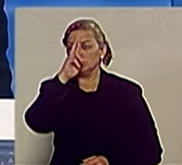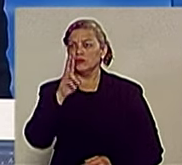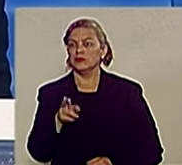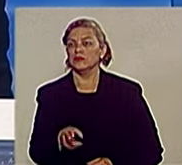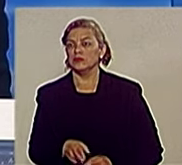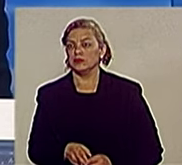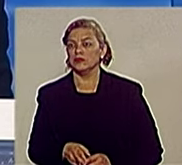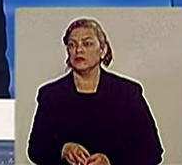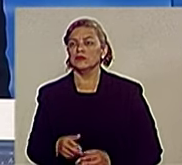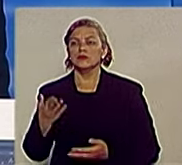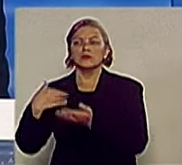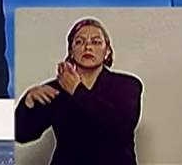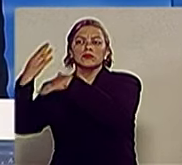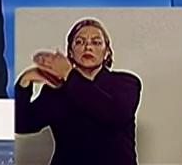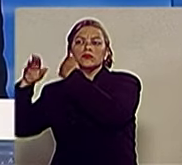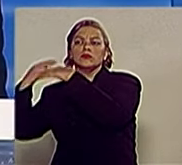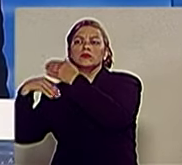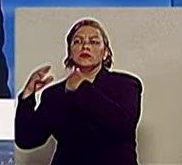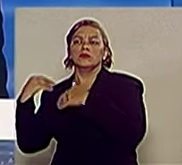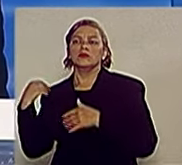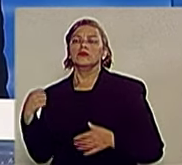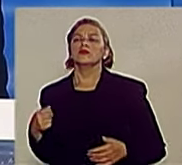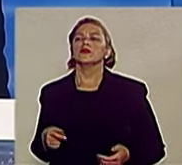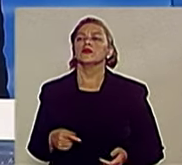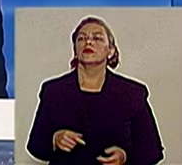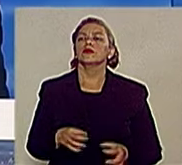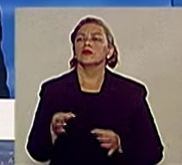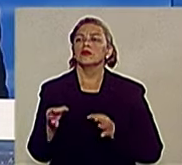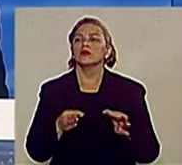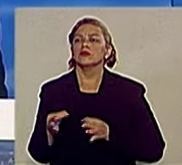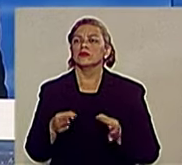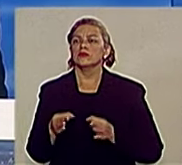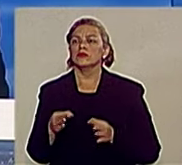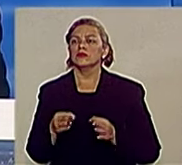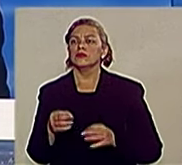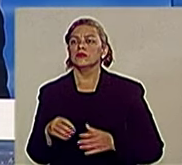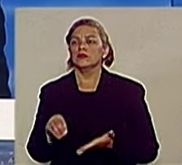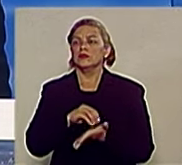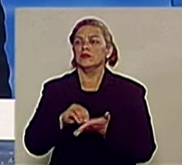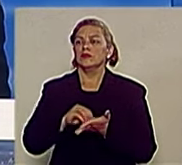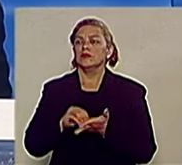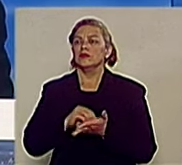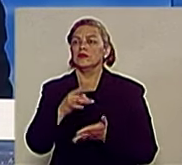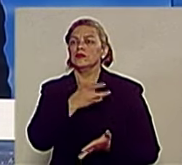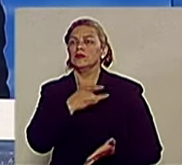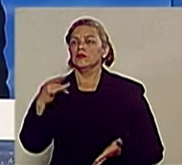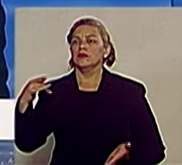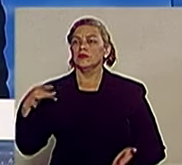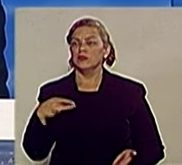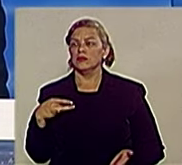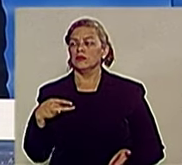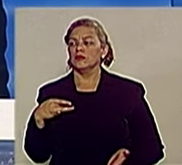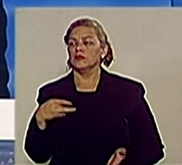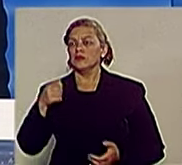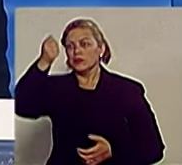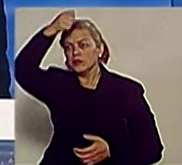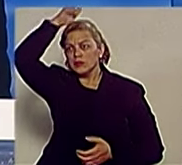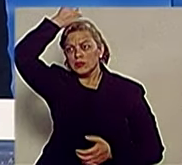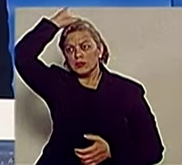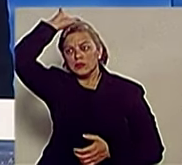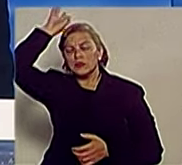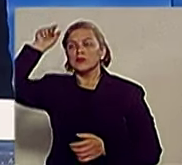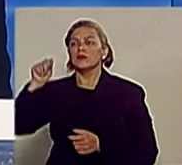primeiro resgate de saúde de São José dos Campos, que foi feito em parceria entre a Secretaria de Saúde e o Corpo de Bombeiros da nossa cidade.